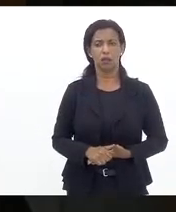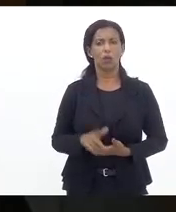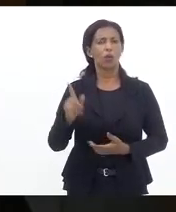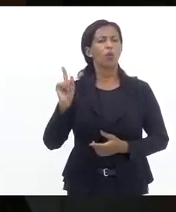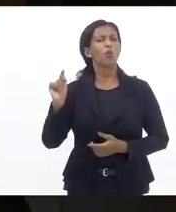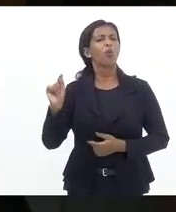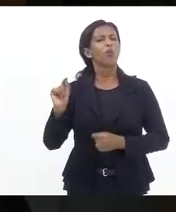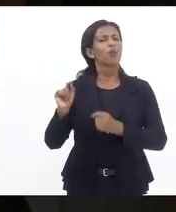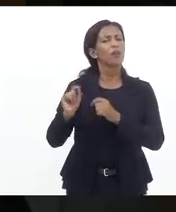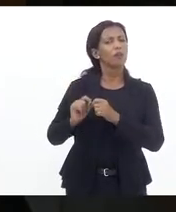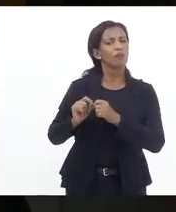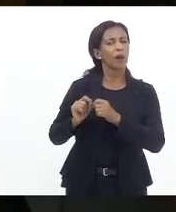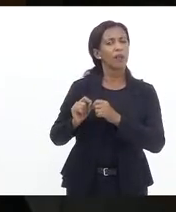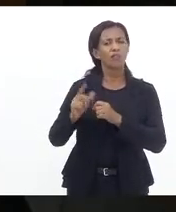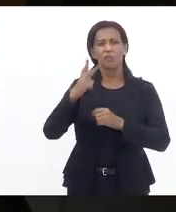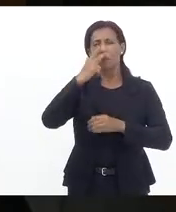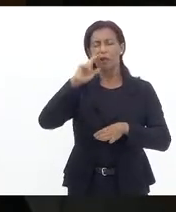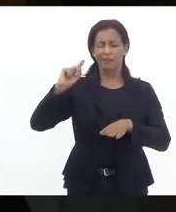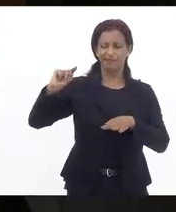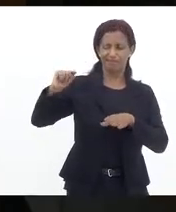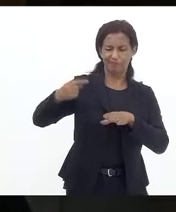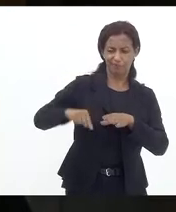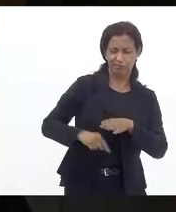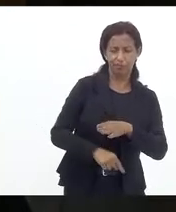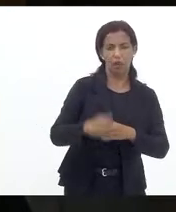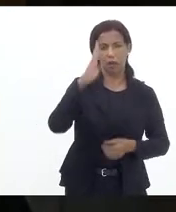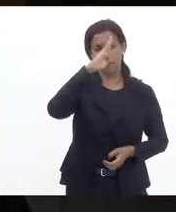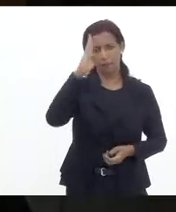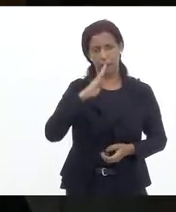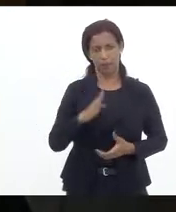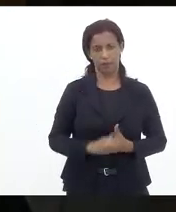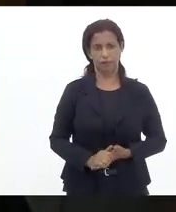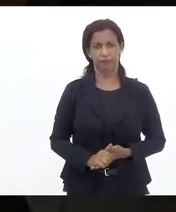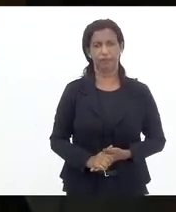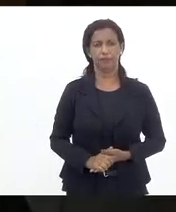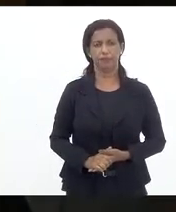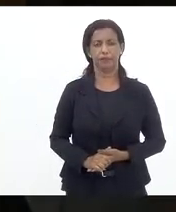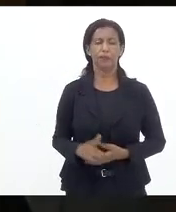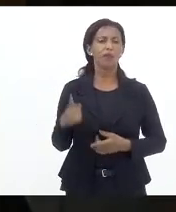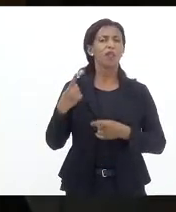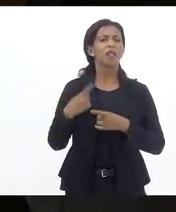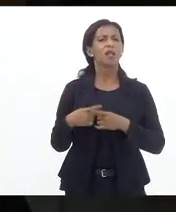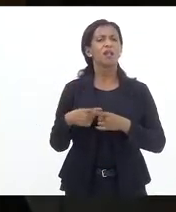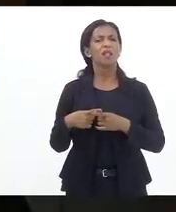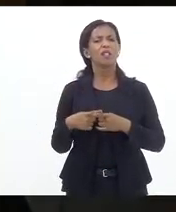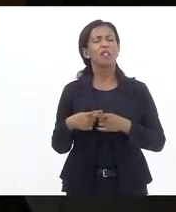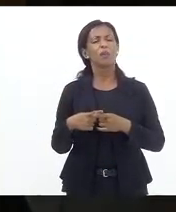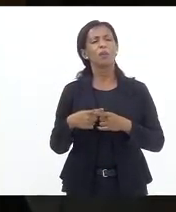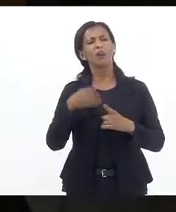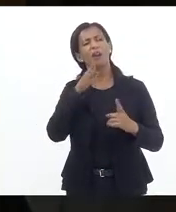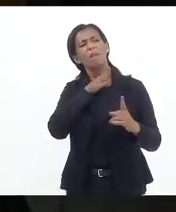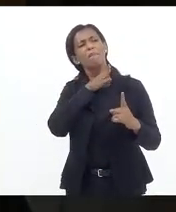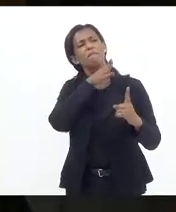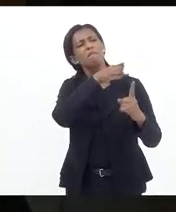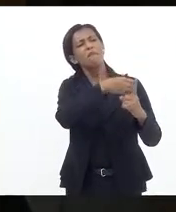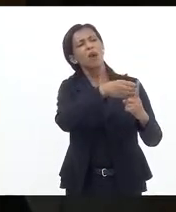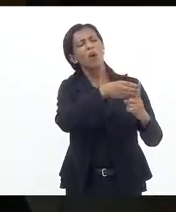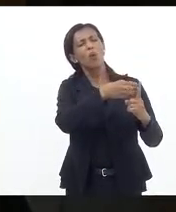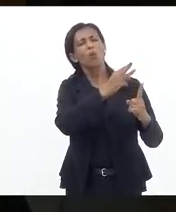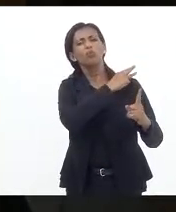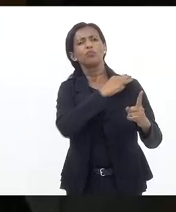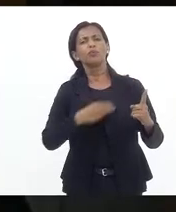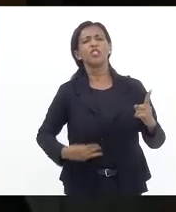faz é afundar ainda mais o nosso Brasil e por que que ele mira contra o ministro Alexandre de Moraes